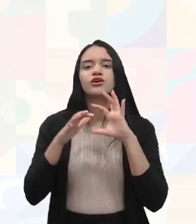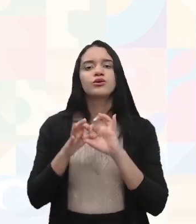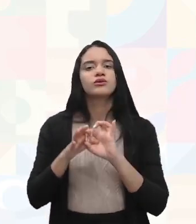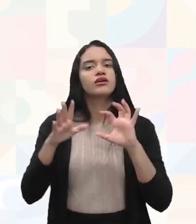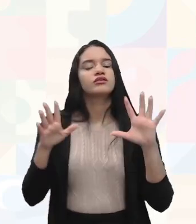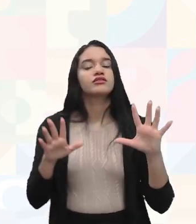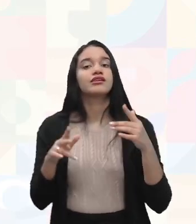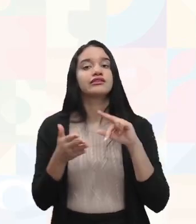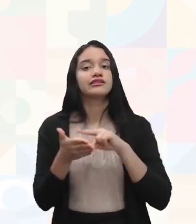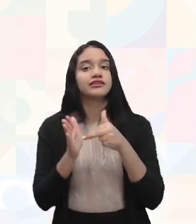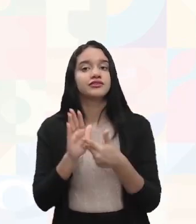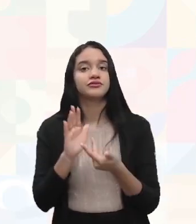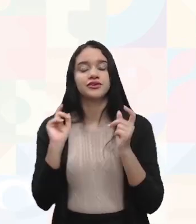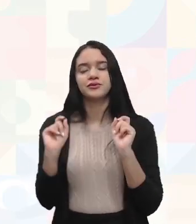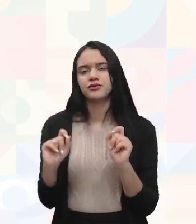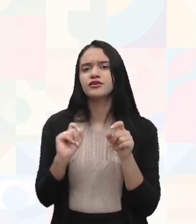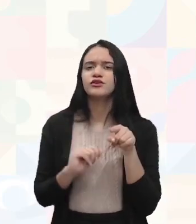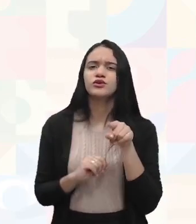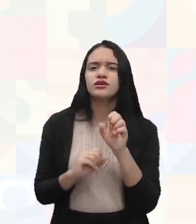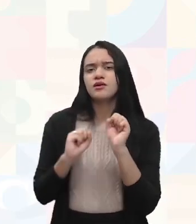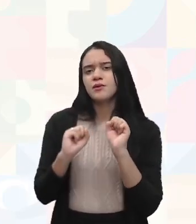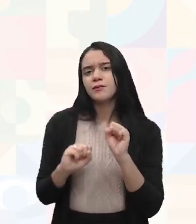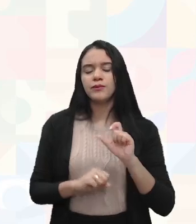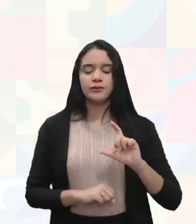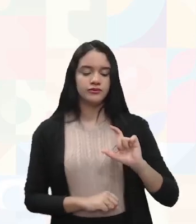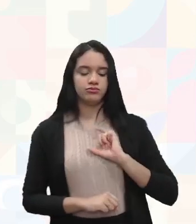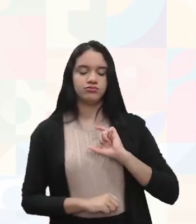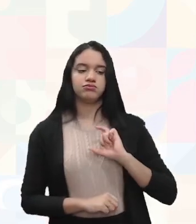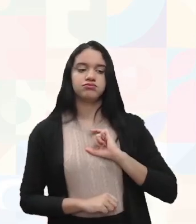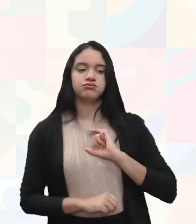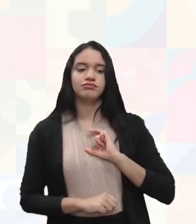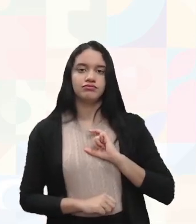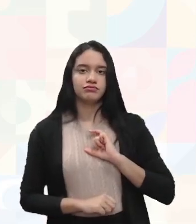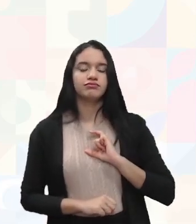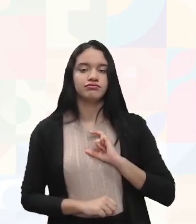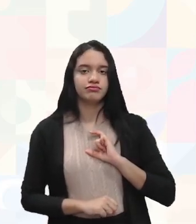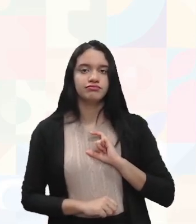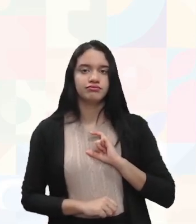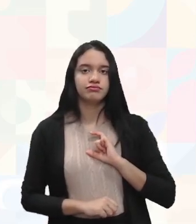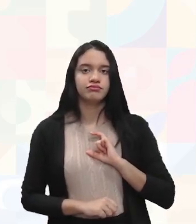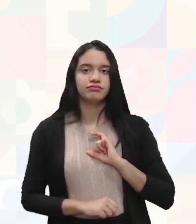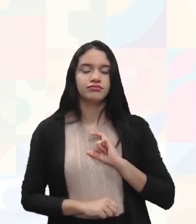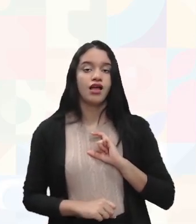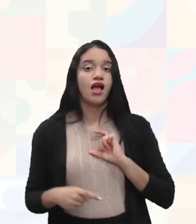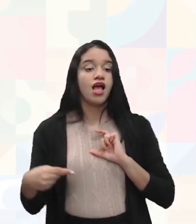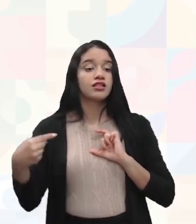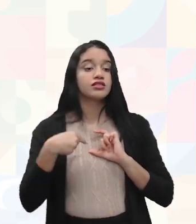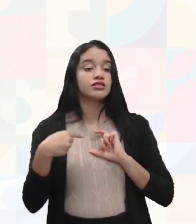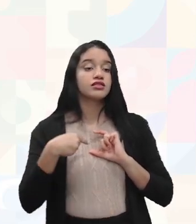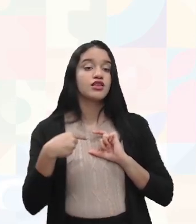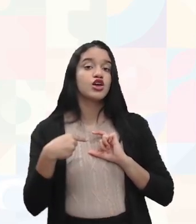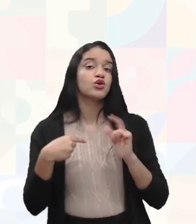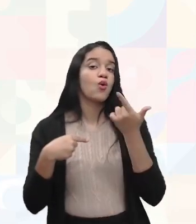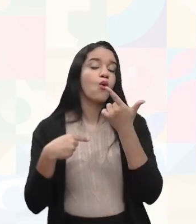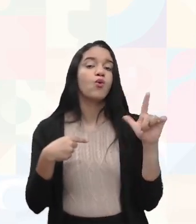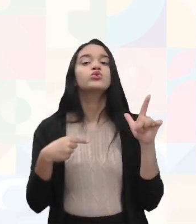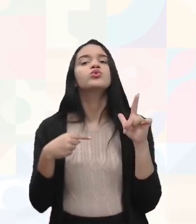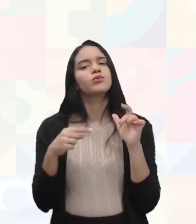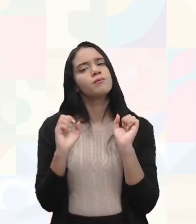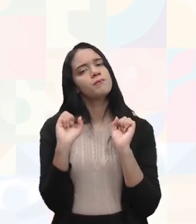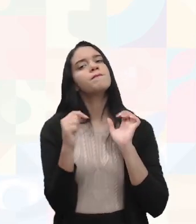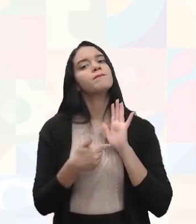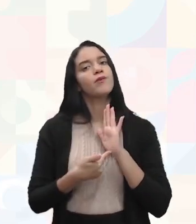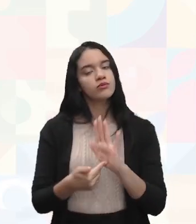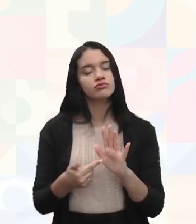formalmente autorizado? Você pode pegar um crachá e colocar nesse crachá um outro crachazinho, mostrando que ele está